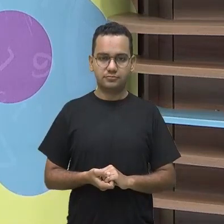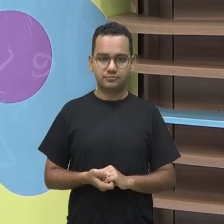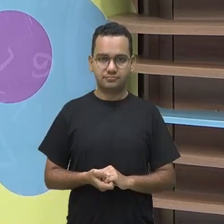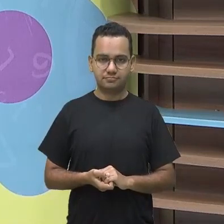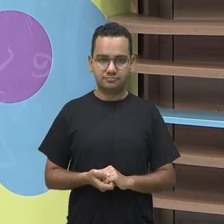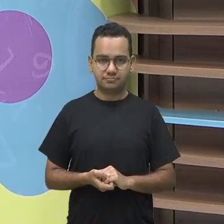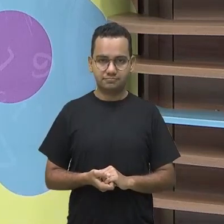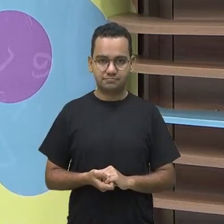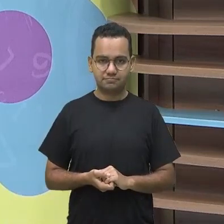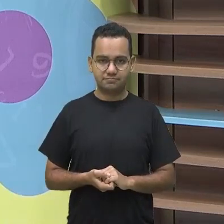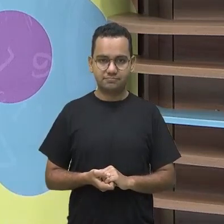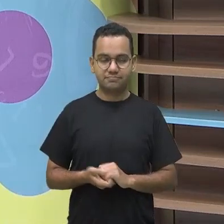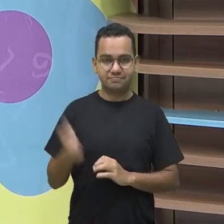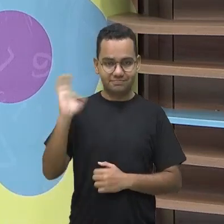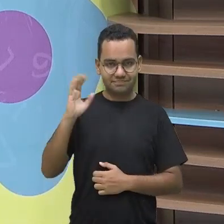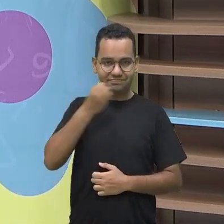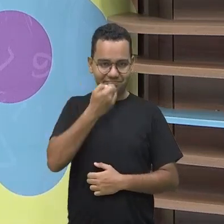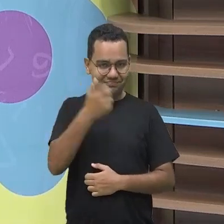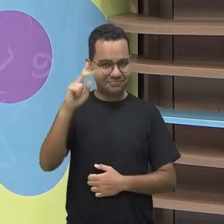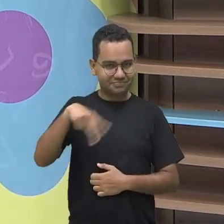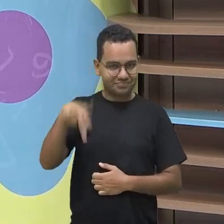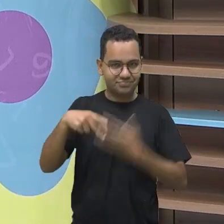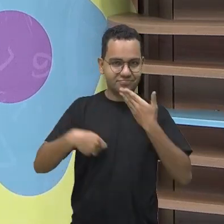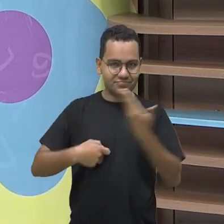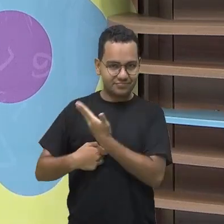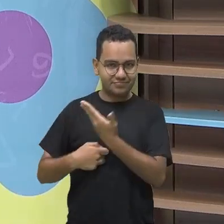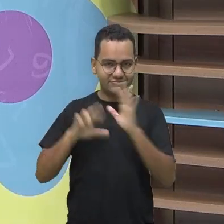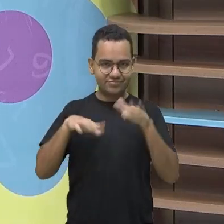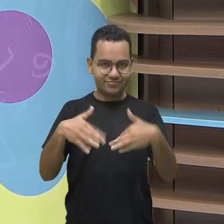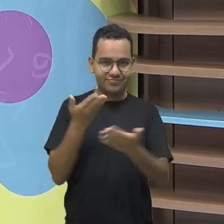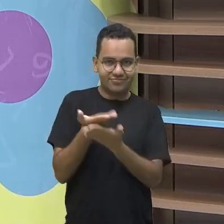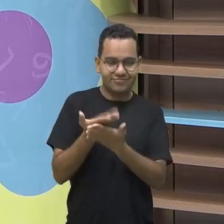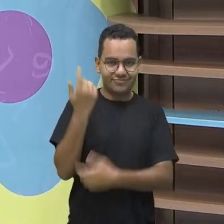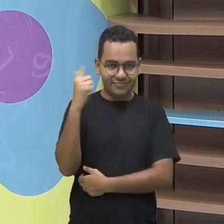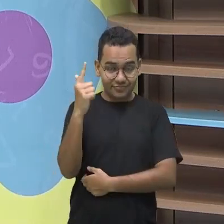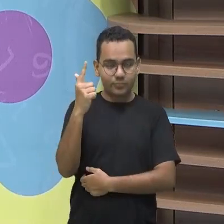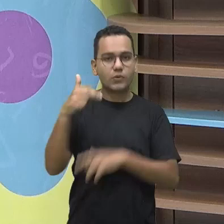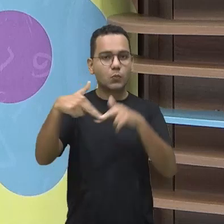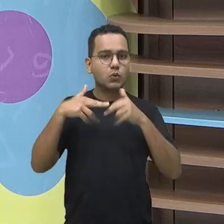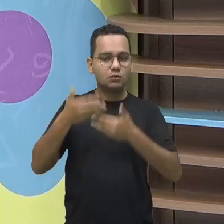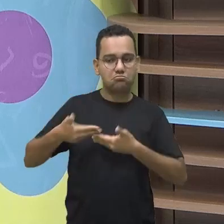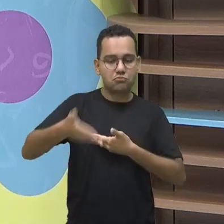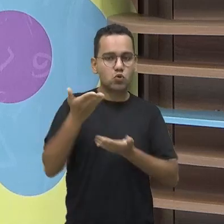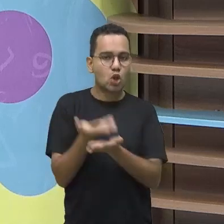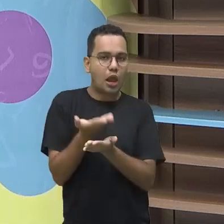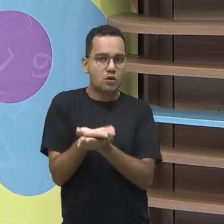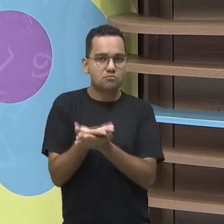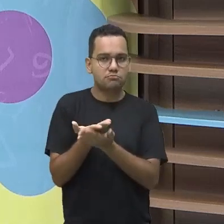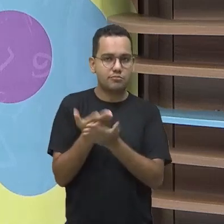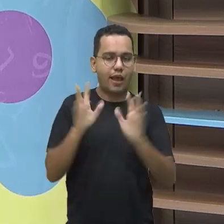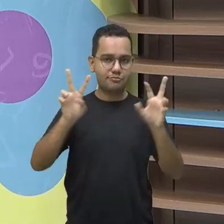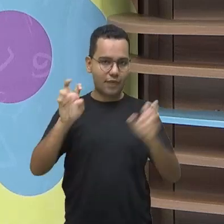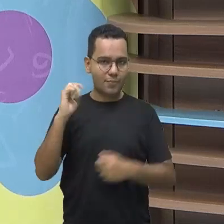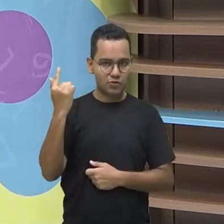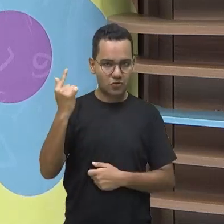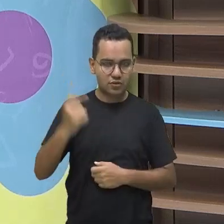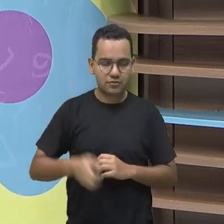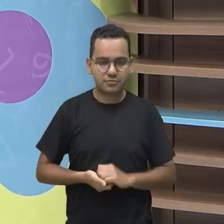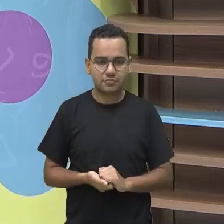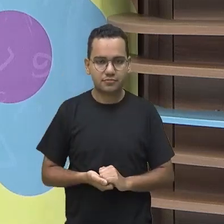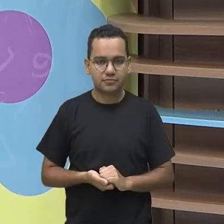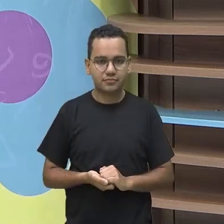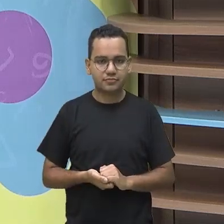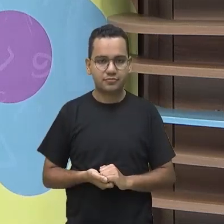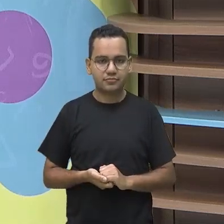Muito bem, então sou a professora Andresa do componente de geografia Nós vamos aí iniciar mais uma aula de geografia Temos hoje,